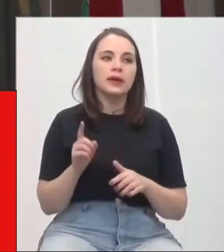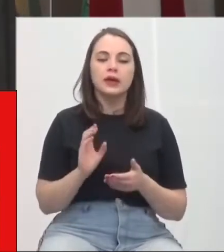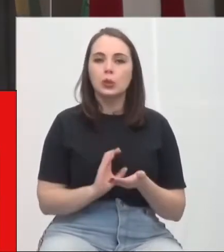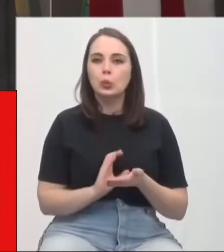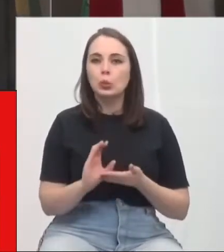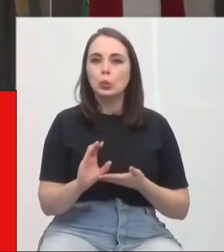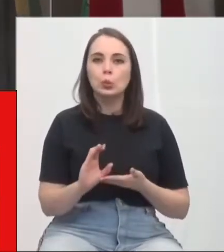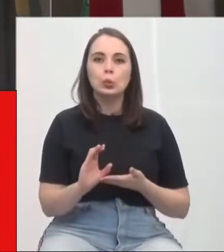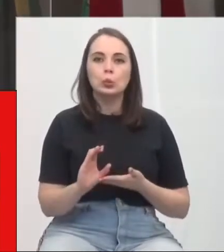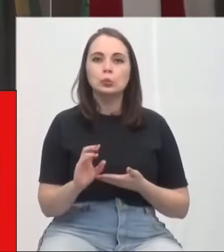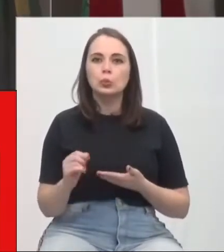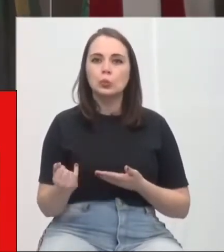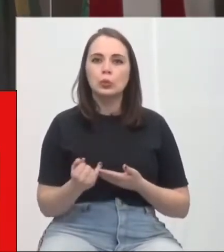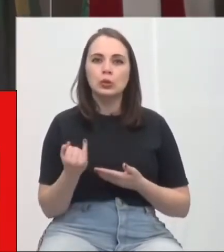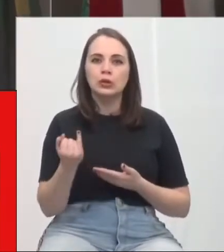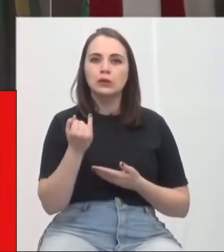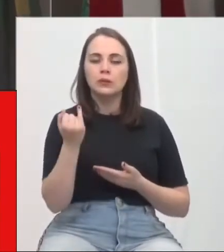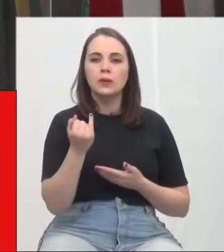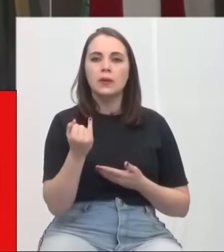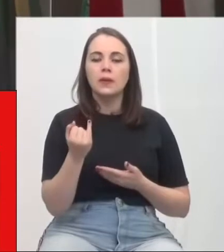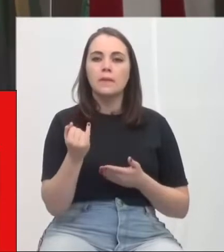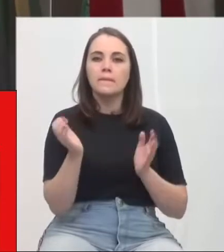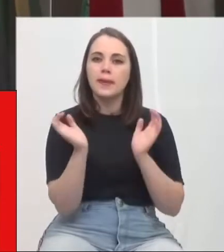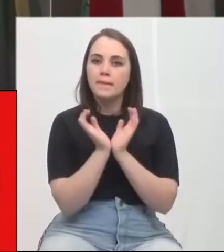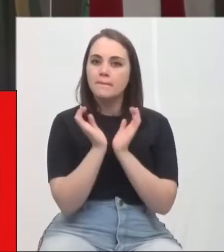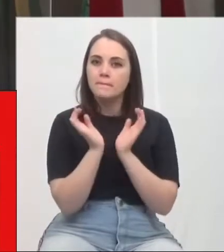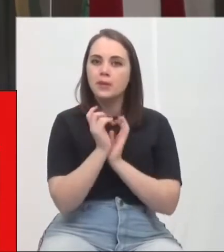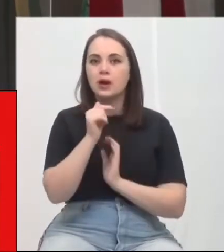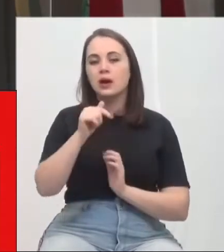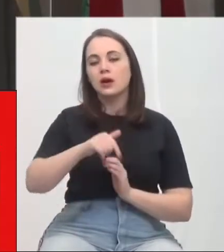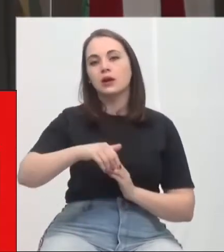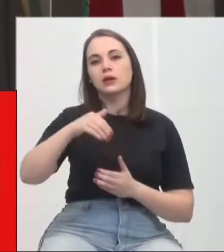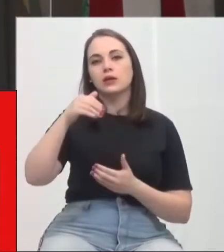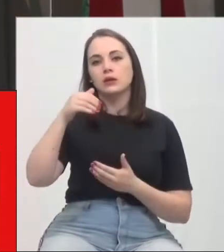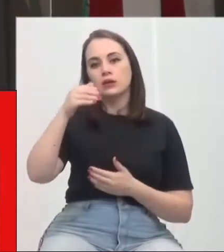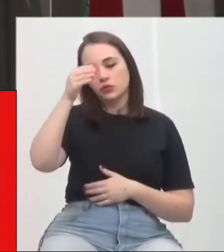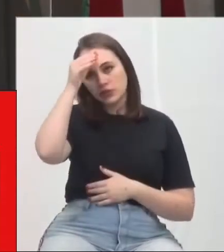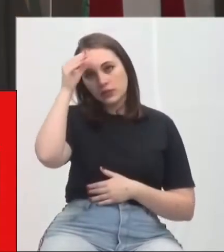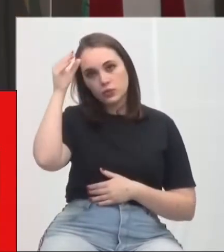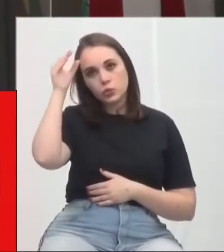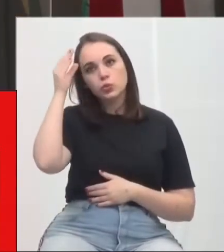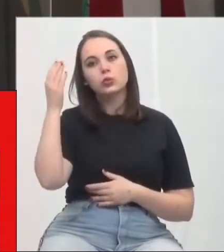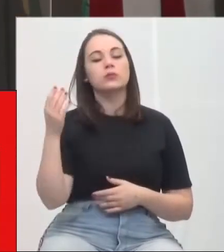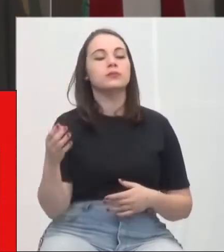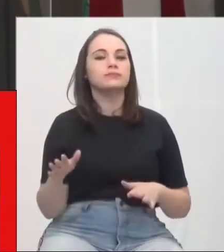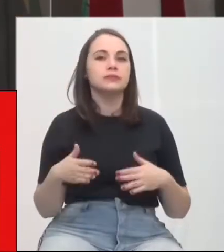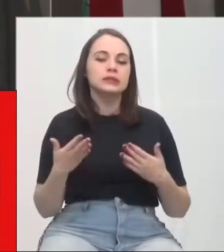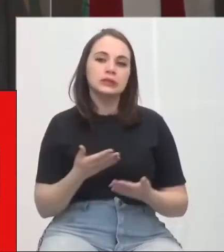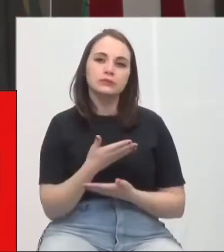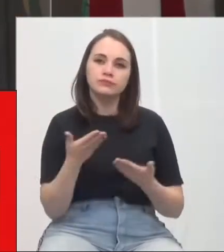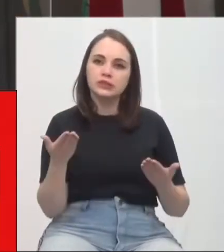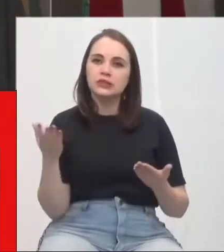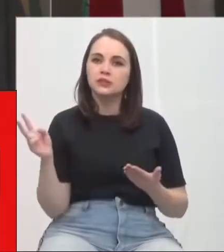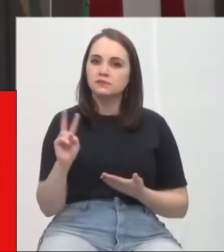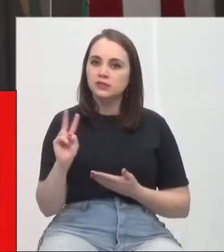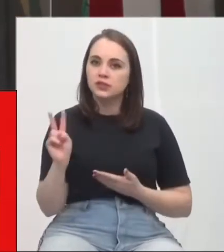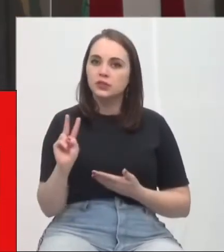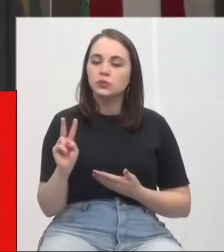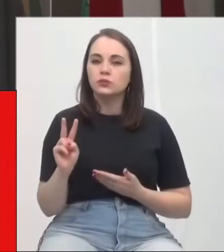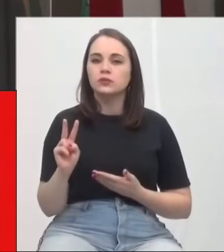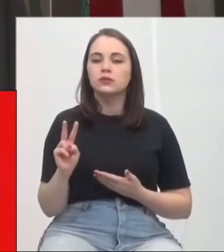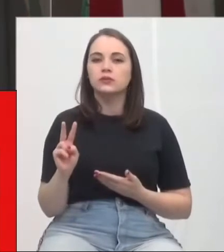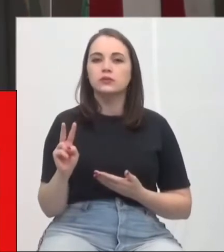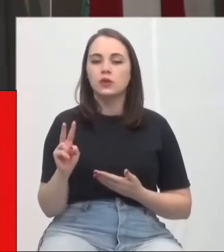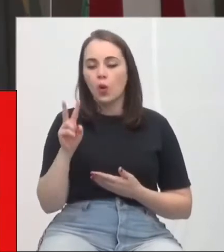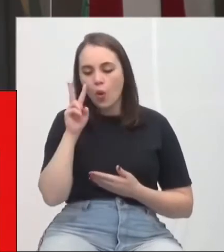um montante importante também à PAI da nossa cidade. Então, senhores vereadores, olha o